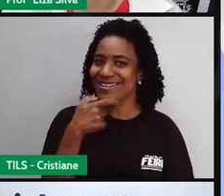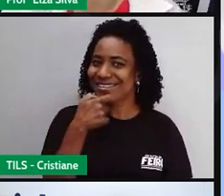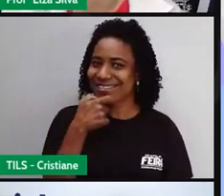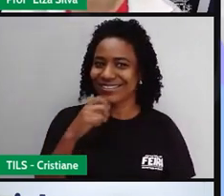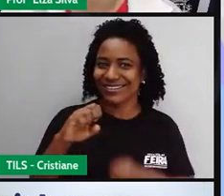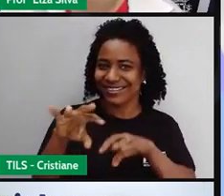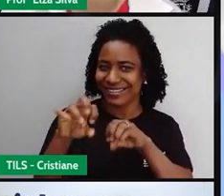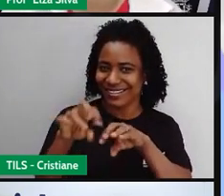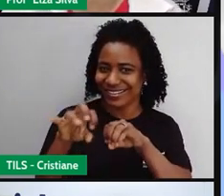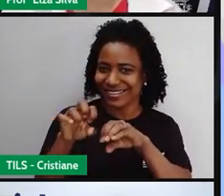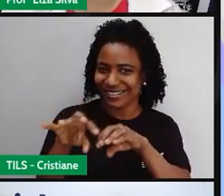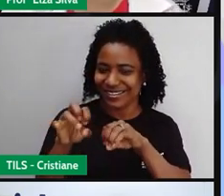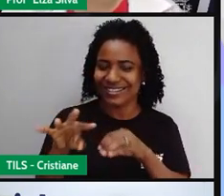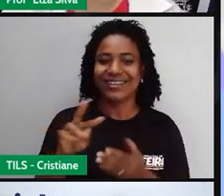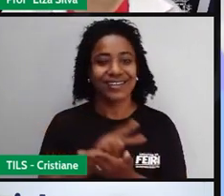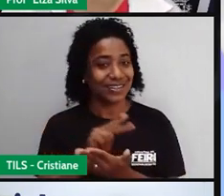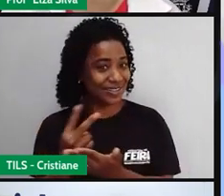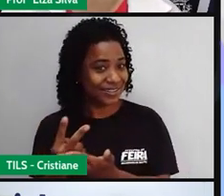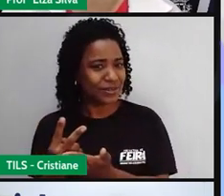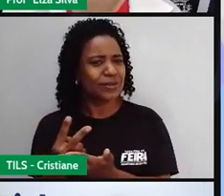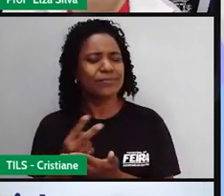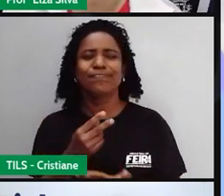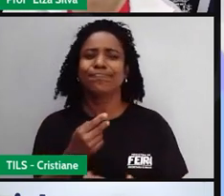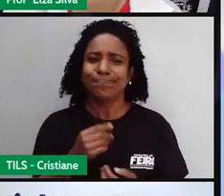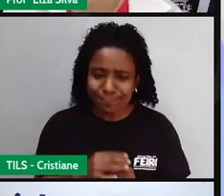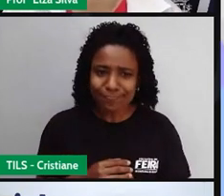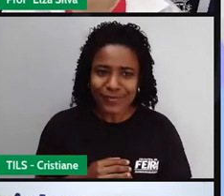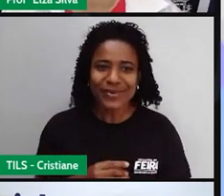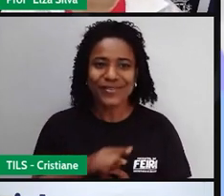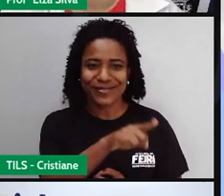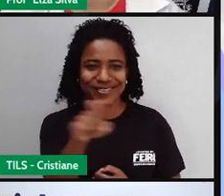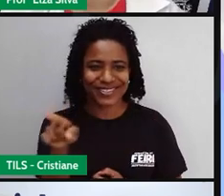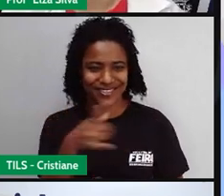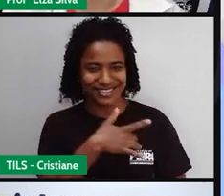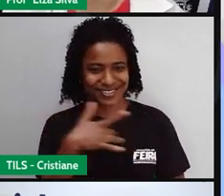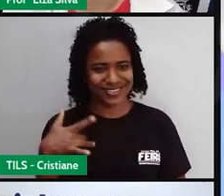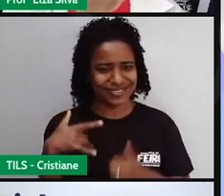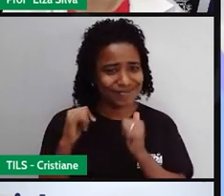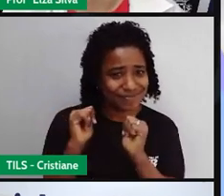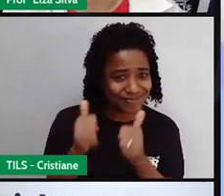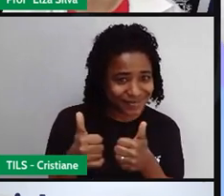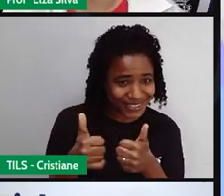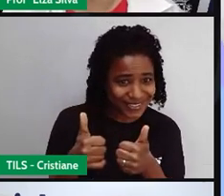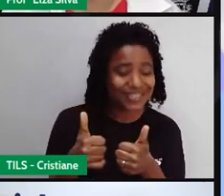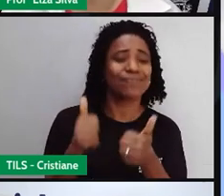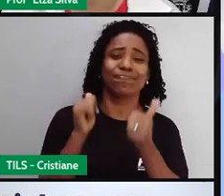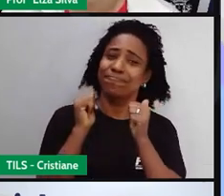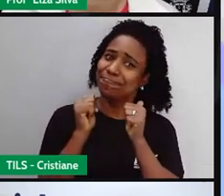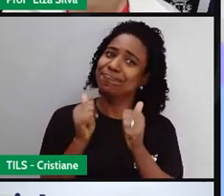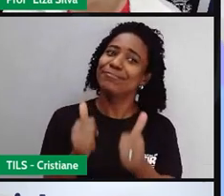Eu espero encontrá-los muito bem. Bem-vindos à